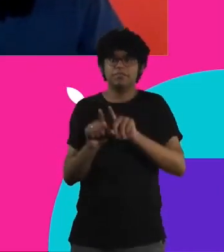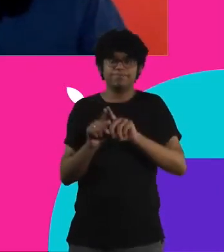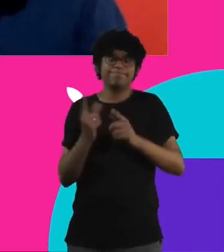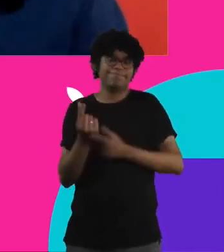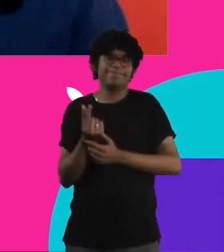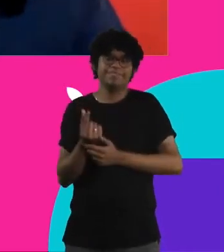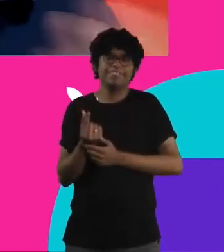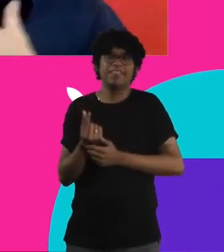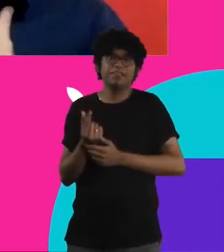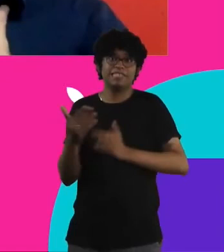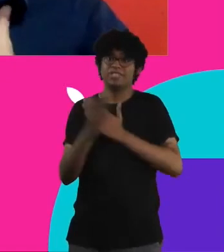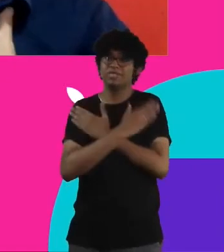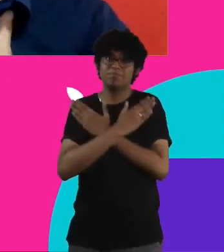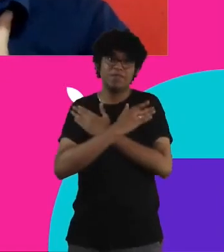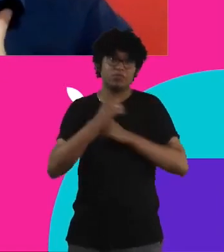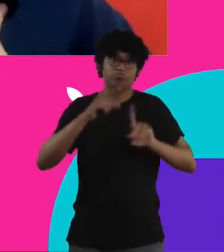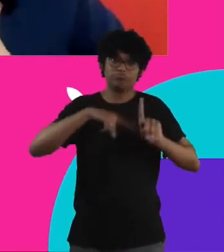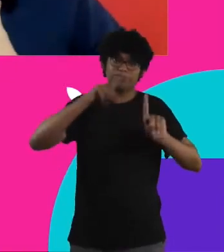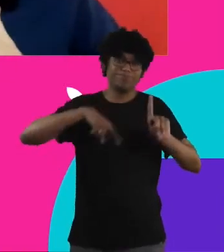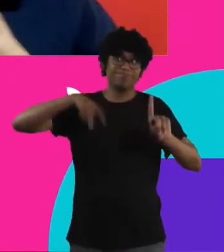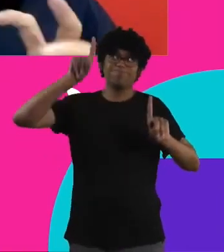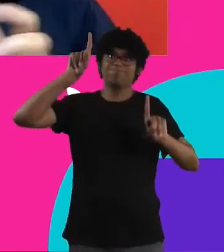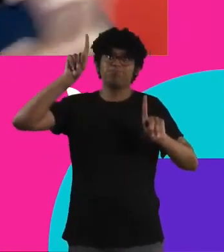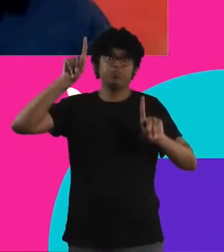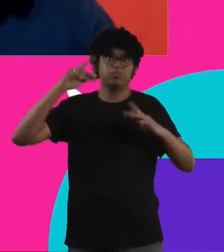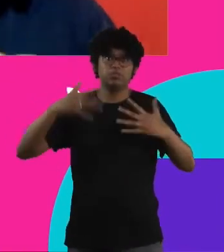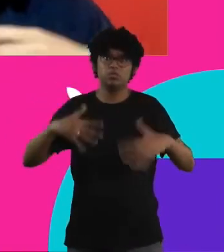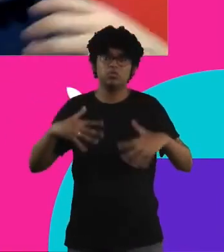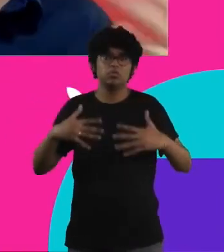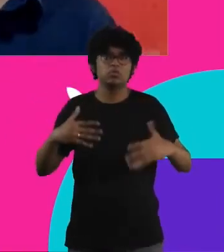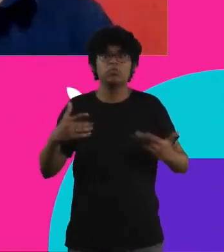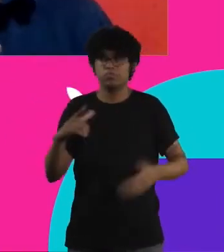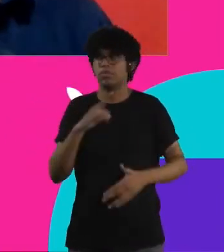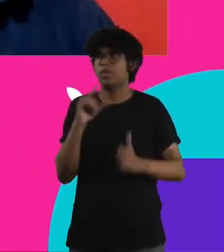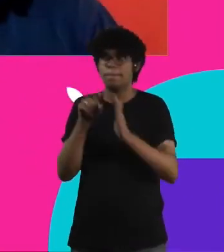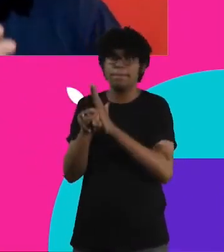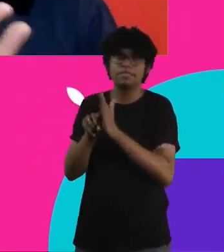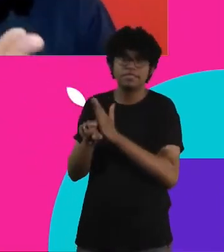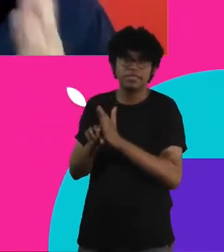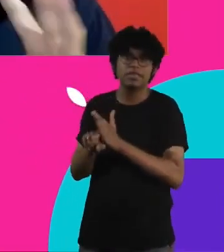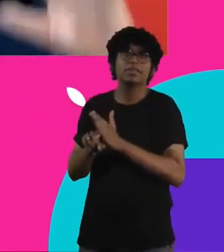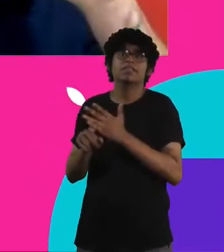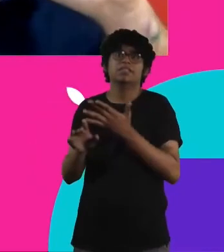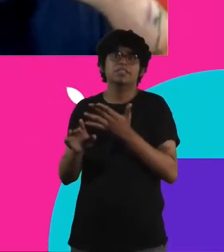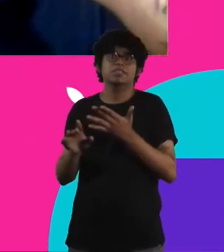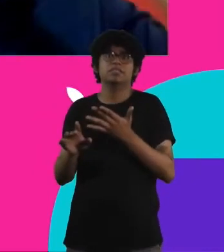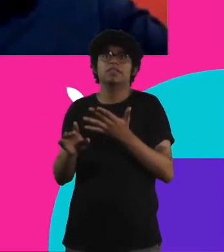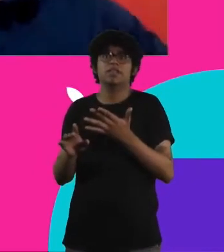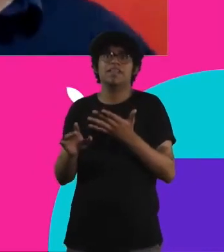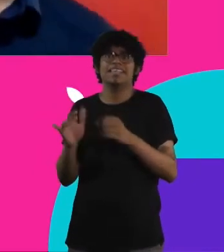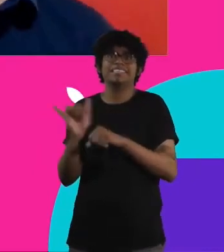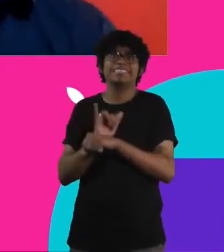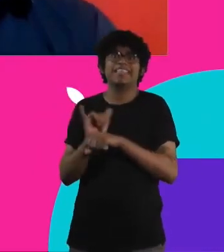eu só estou falando de uma experiência muito própria eu vejo que vocês tem pesquisa tem muito mais às vezes insumos de